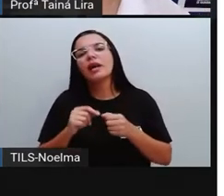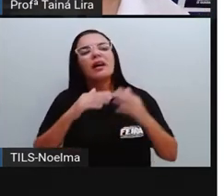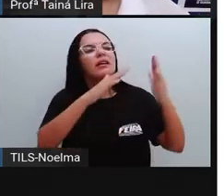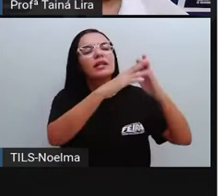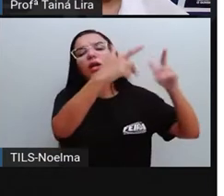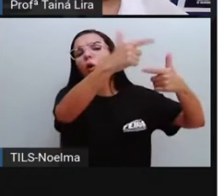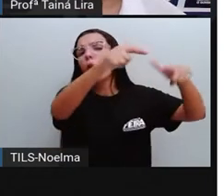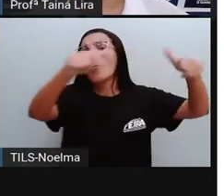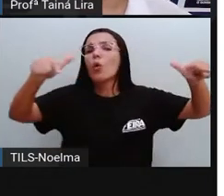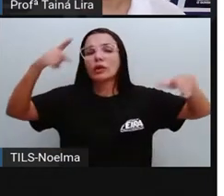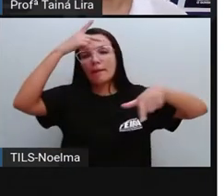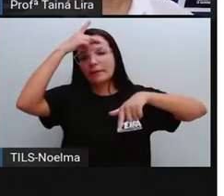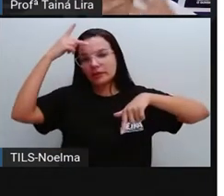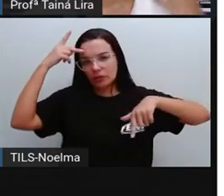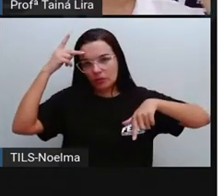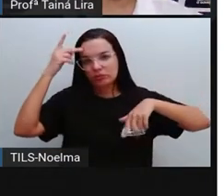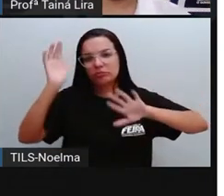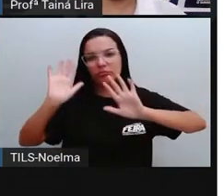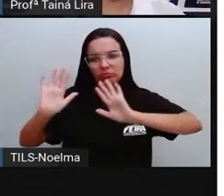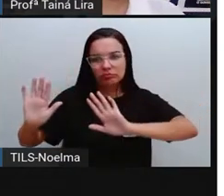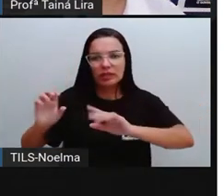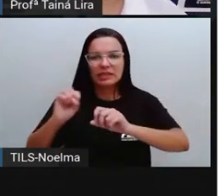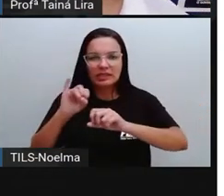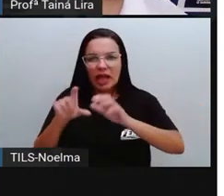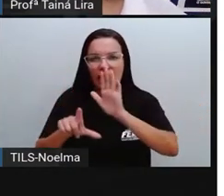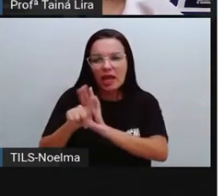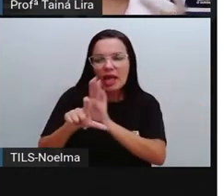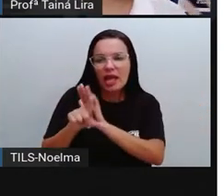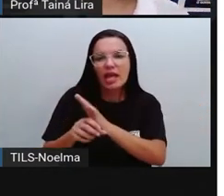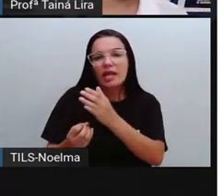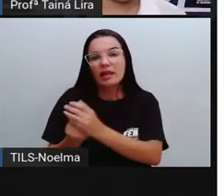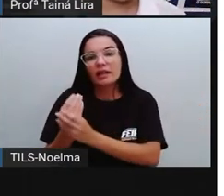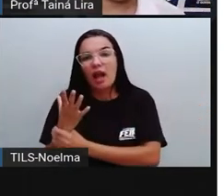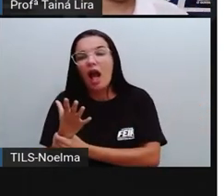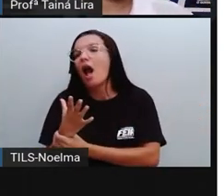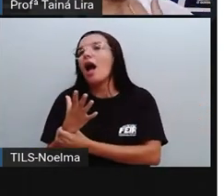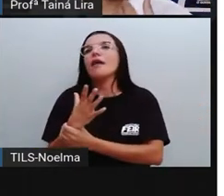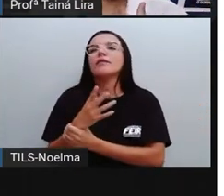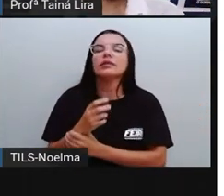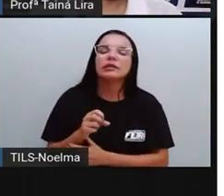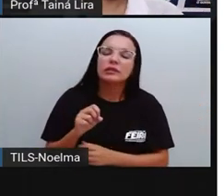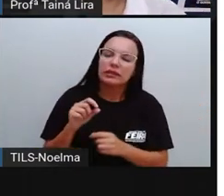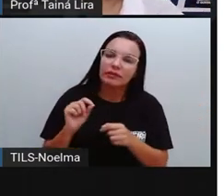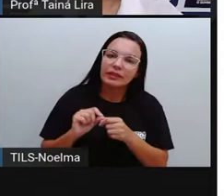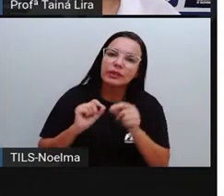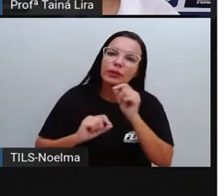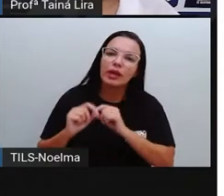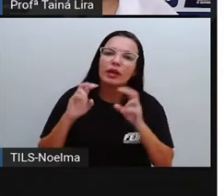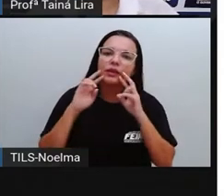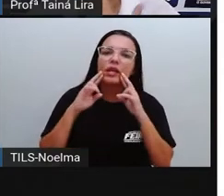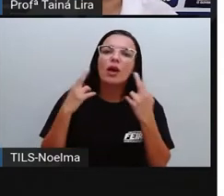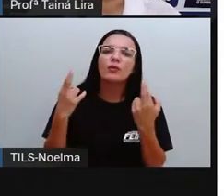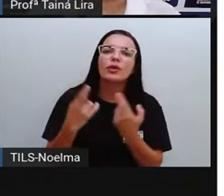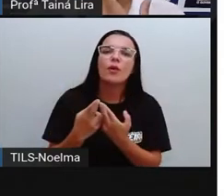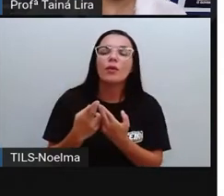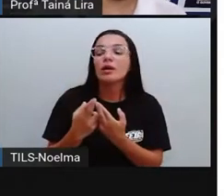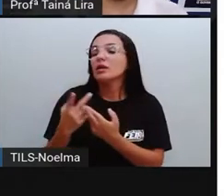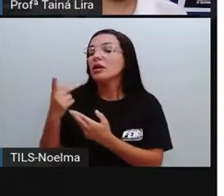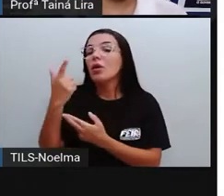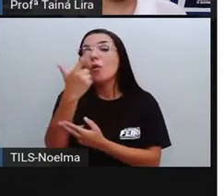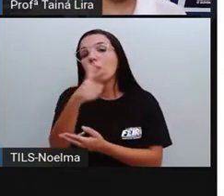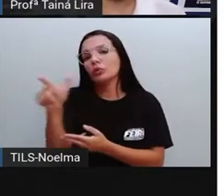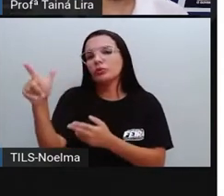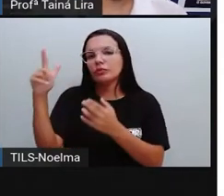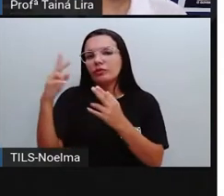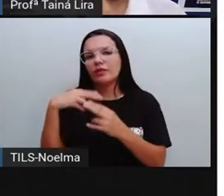as leis, né, se aprovar o que era melhor para a cidade, eles eram feitos na casa de um vereador,